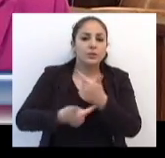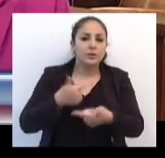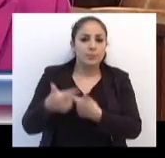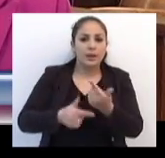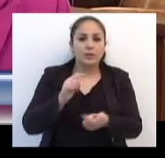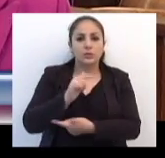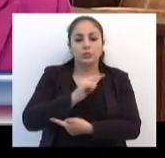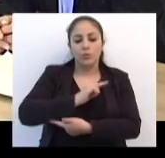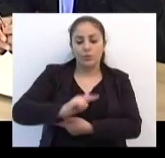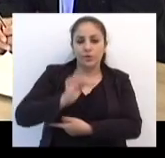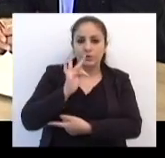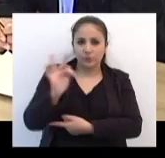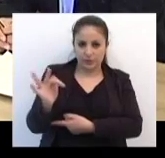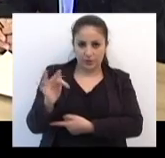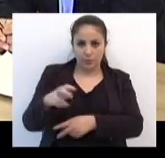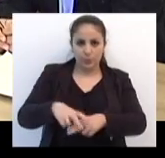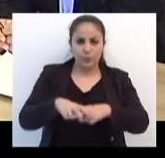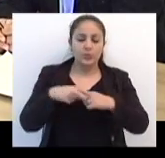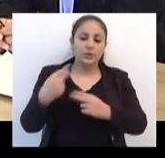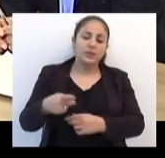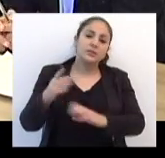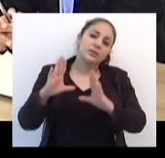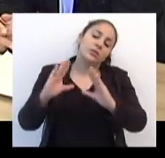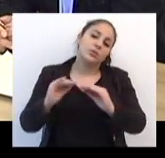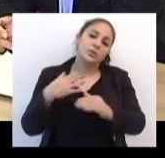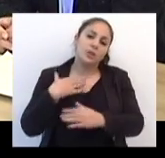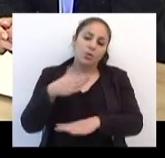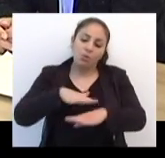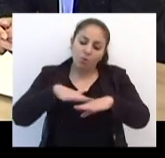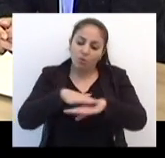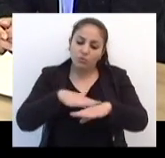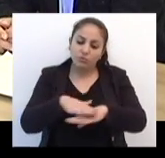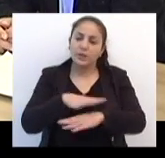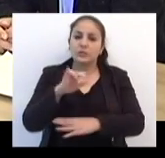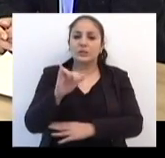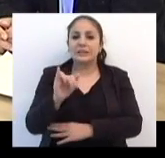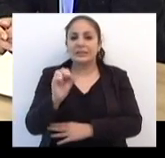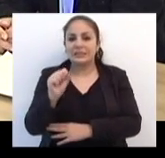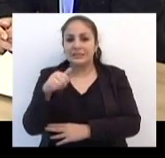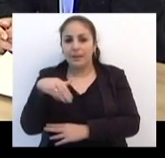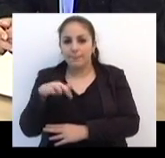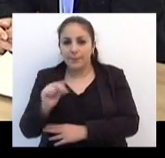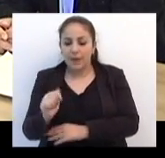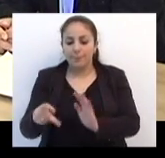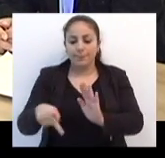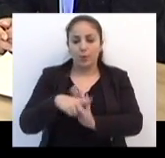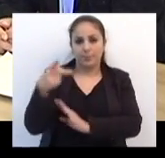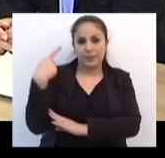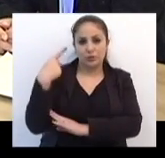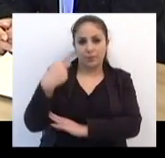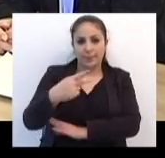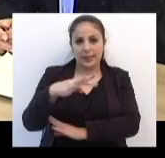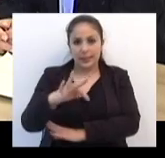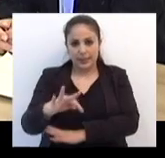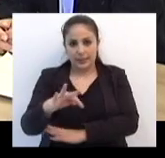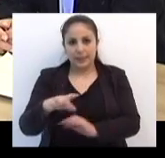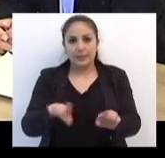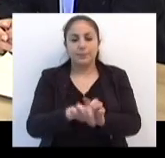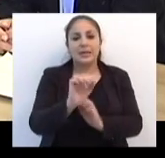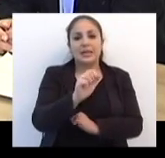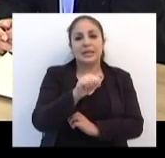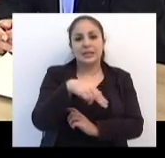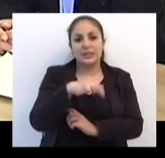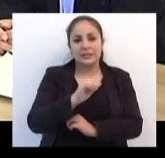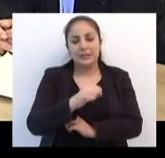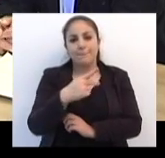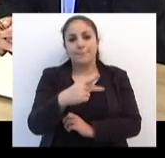governo federal. Por isso, nesta noite, eu converso com o vereador Isamar Oliveira, do PT, e o vereador Hernani Leimer,